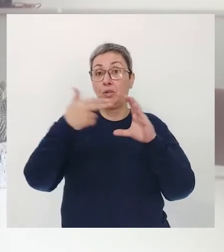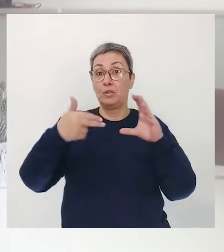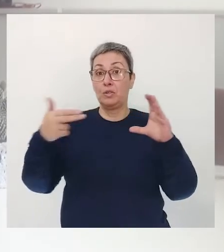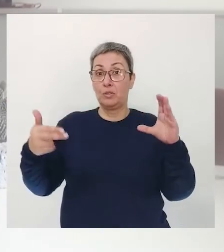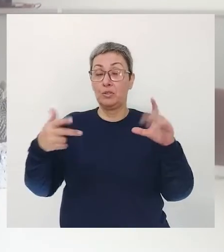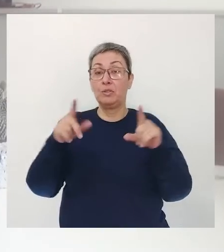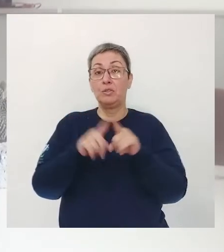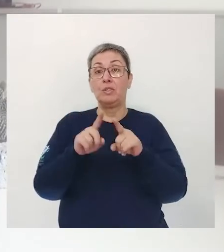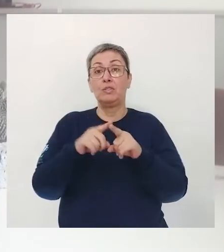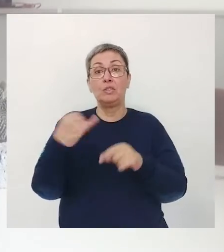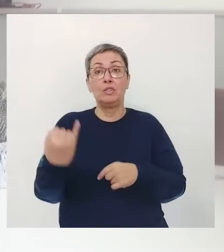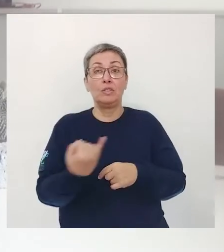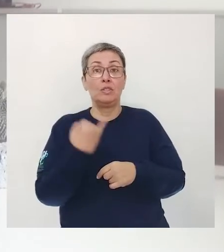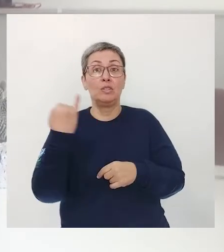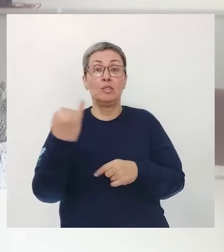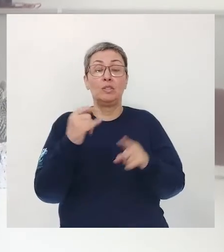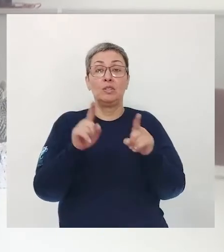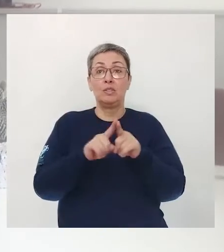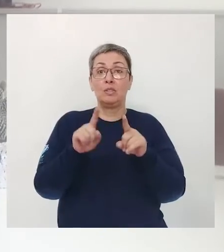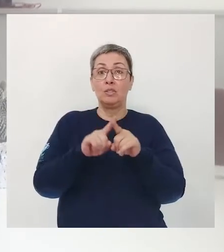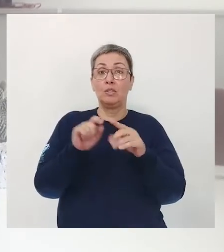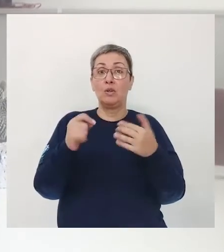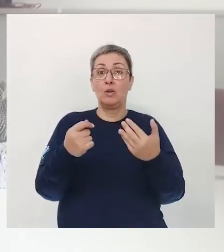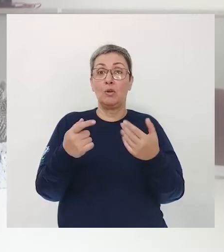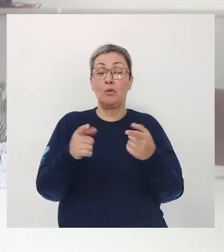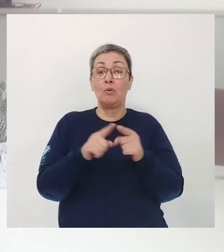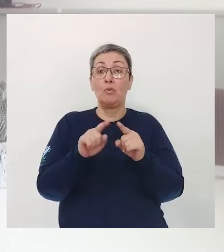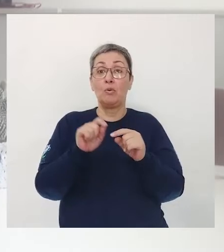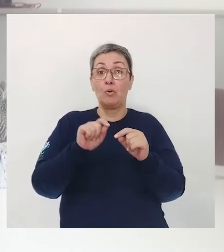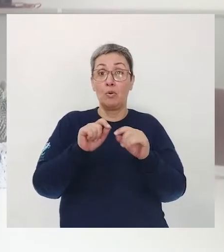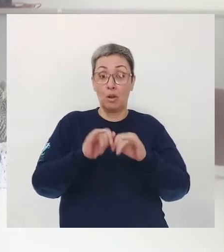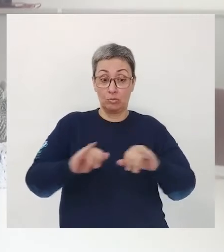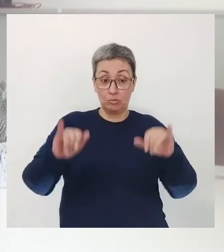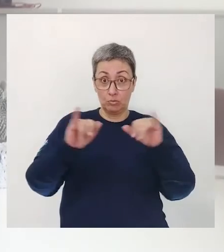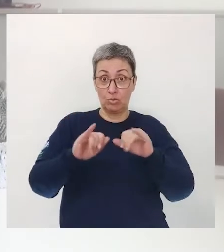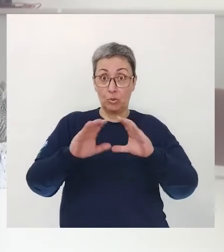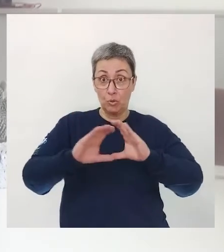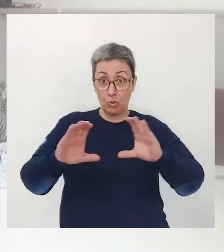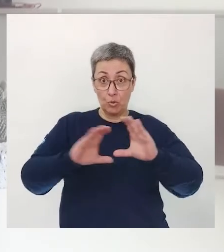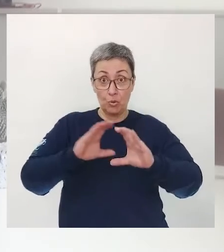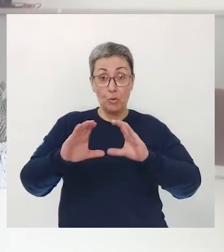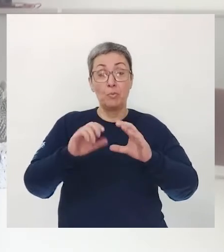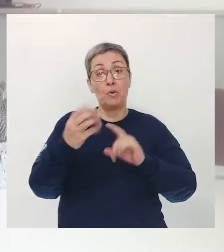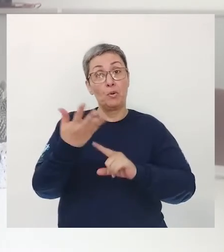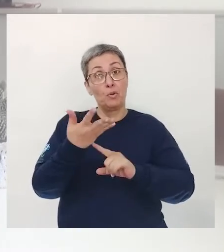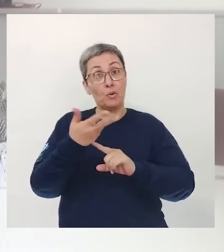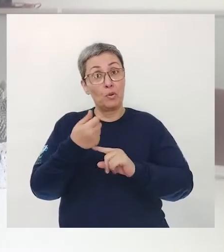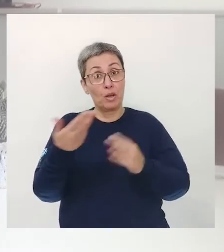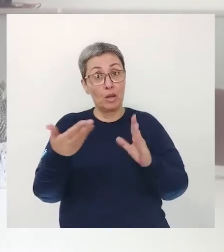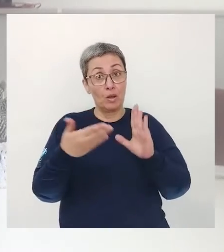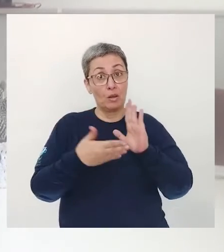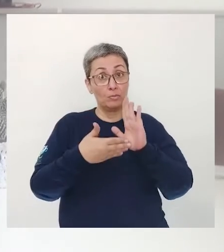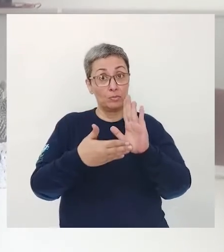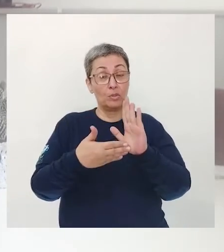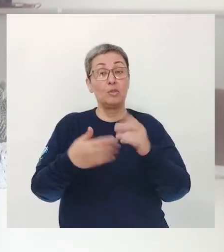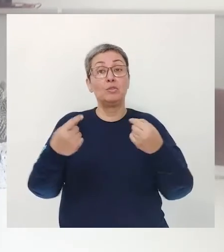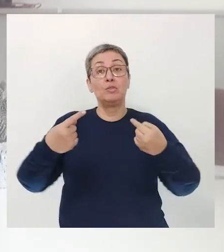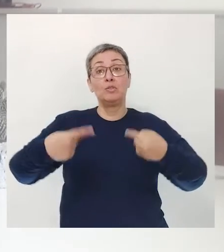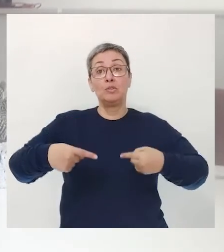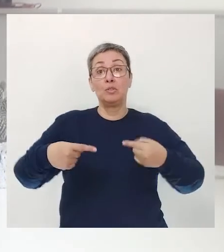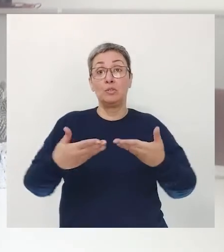charge Né? E a importância disso Para os meios de comunicação E como arte E agora eu quero lançar Um